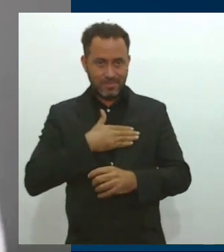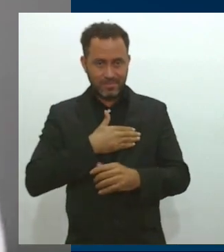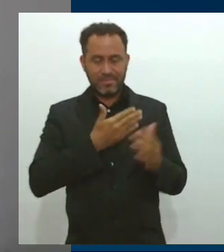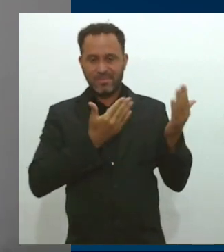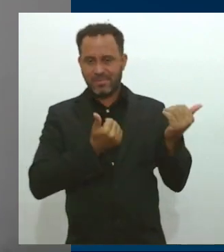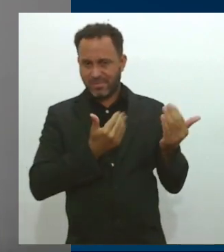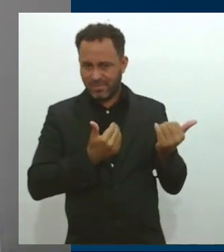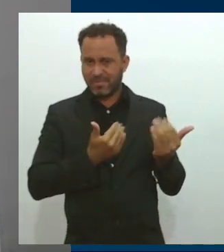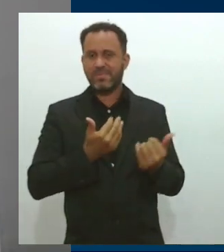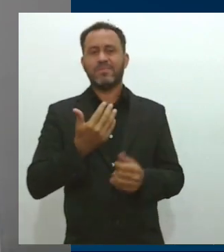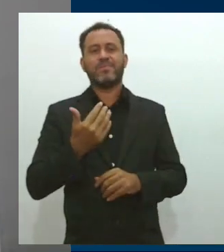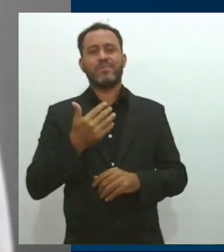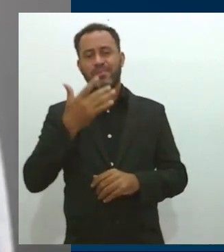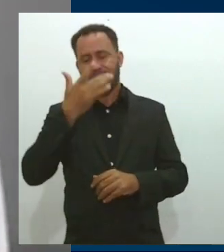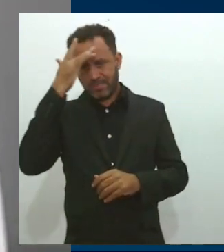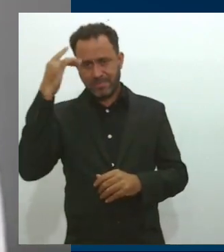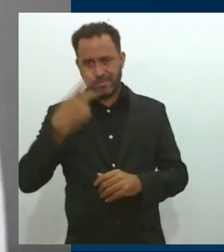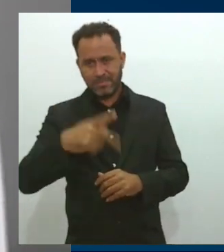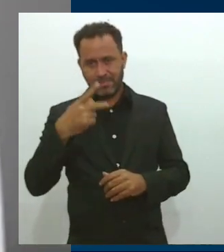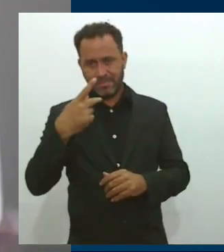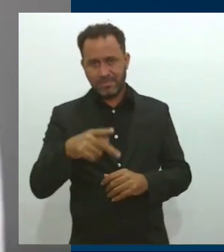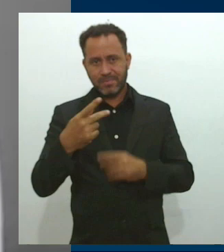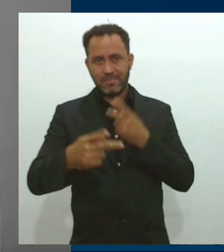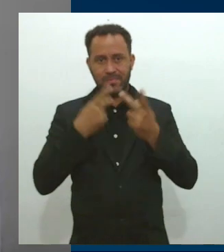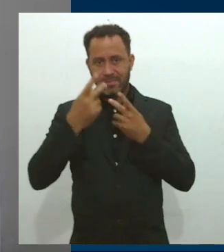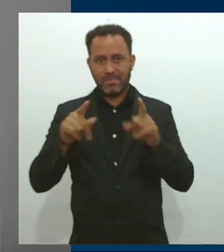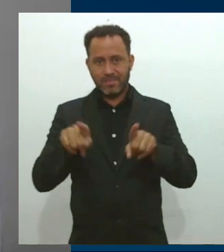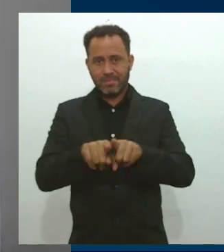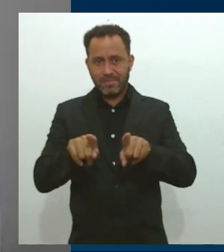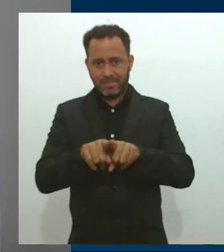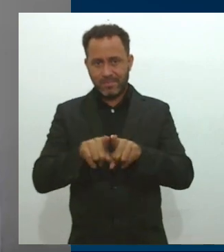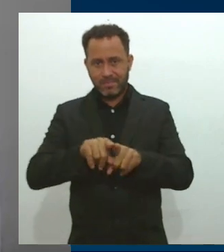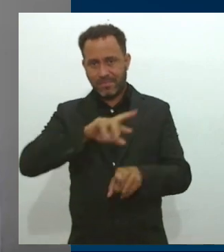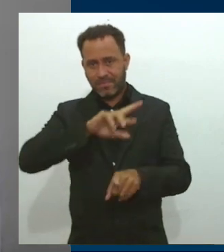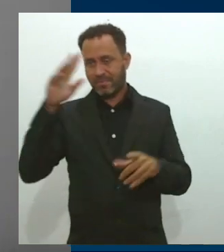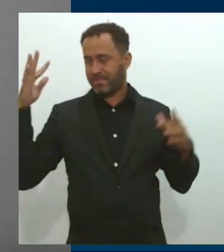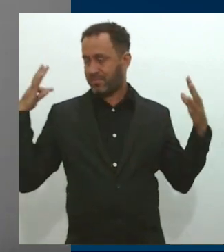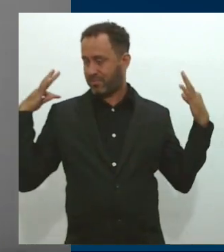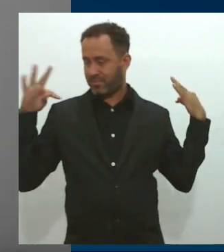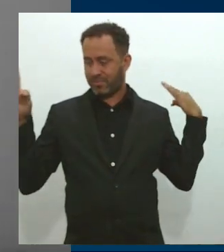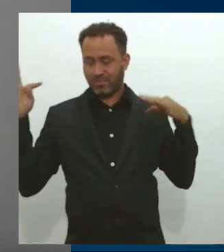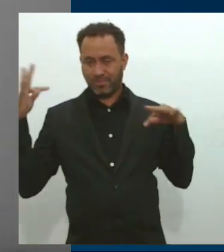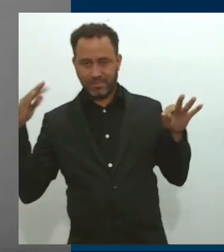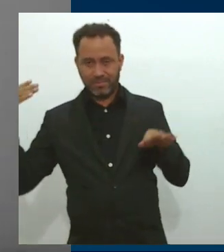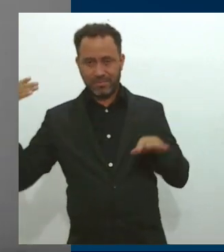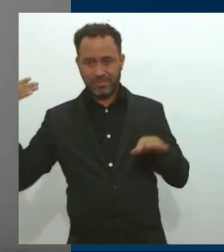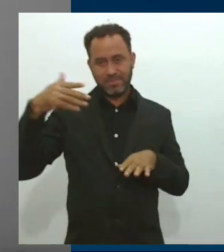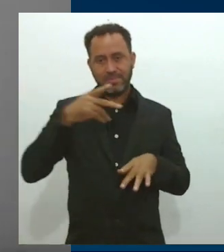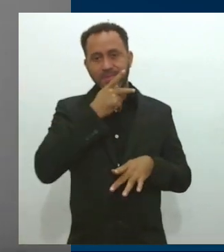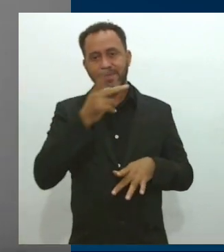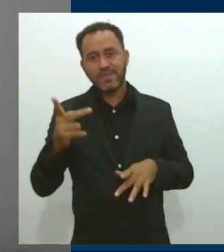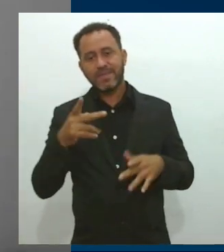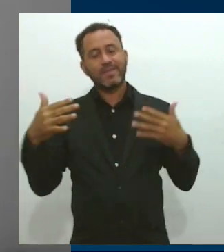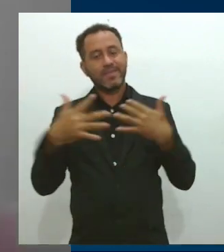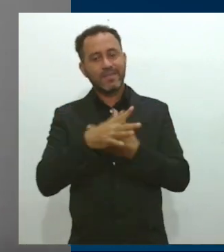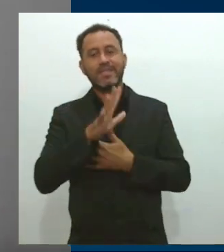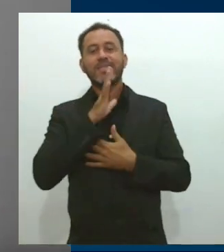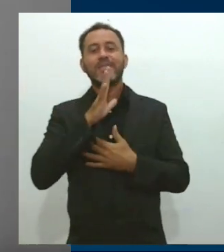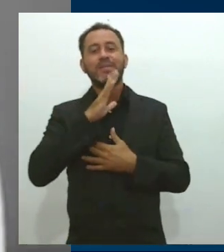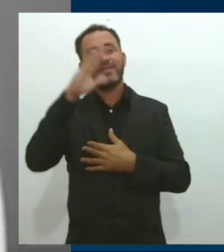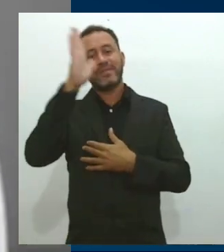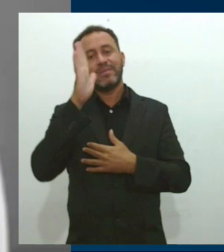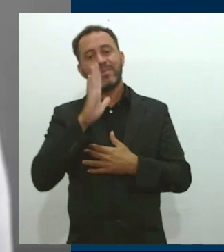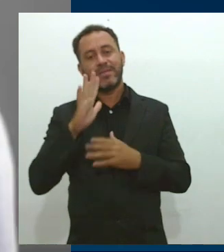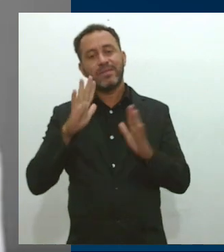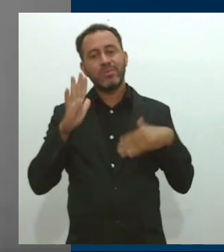adultos, pessoas daqui e, como você falou também, vários turistas. A gente já tem pessoas que a gente conhece do Brasil todo,